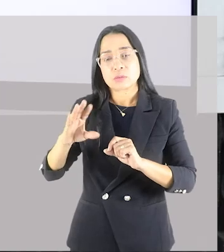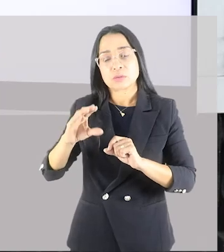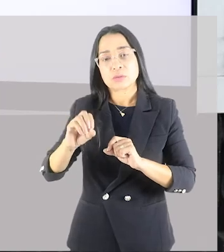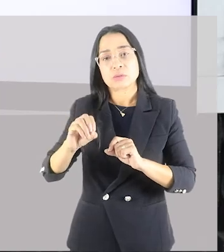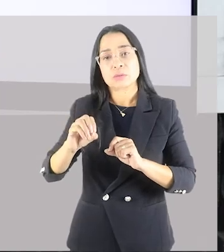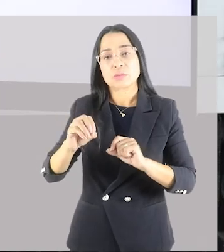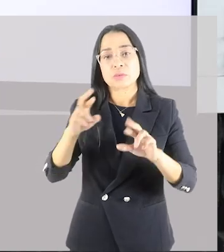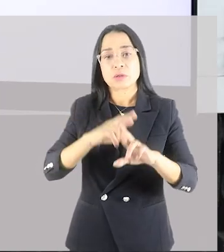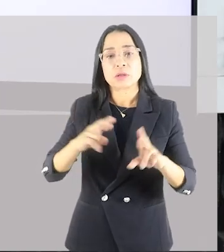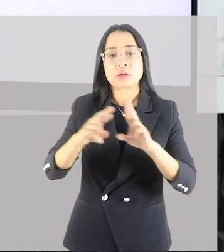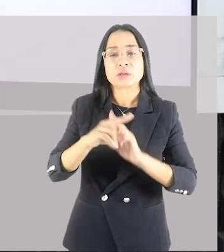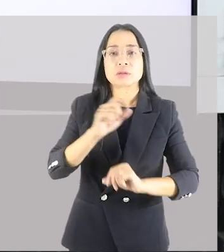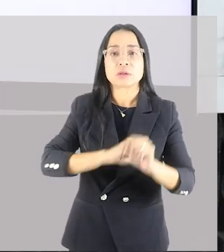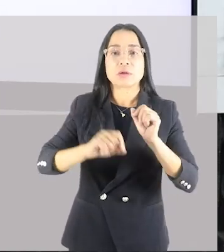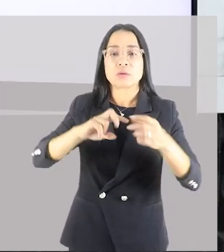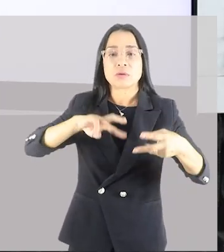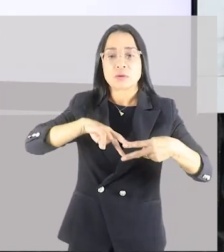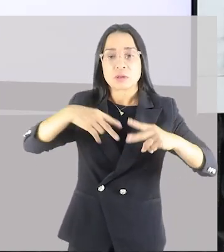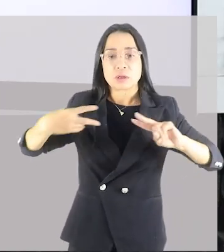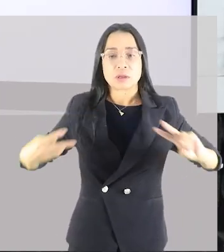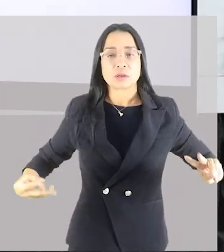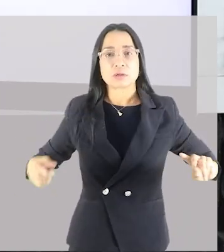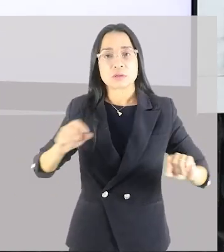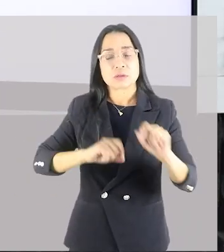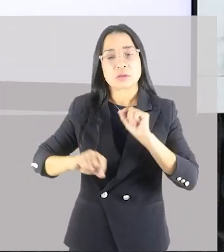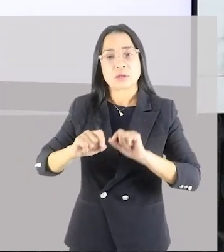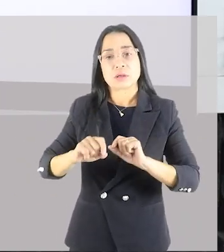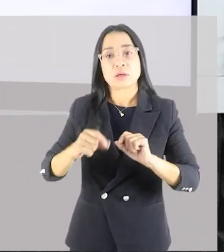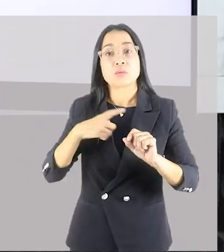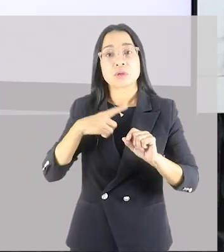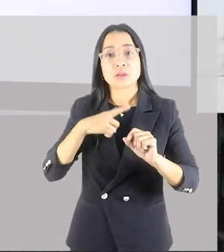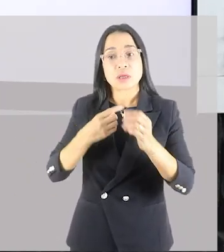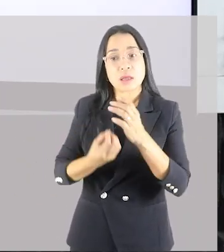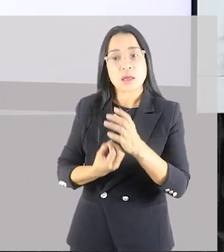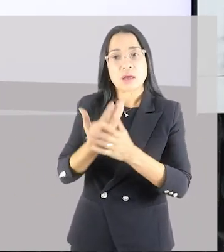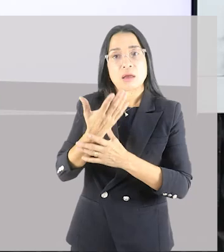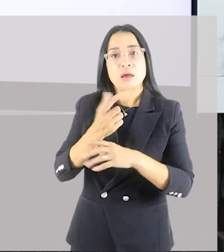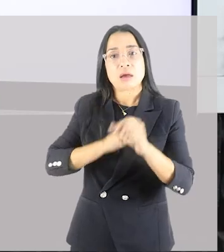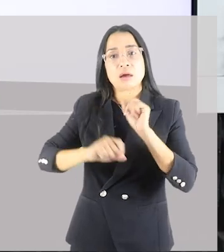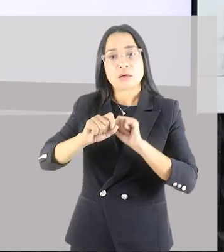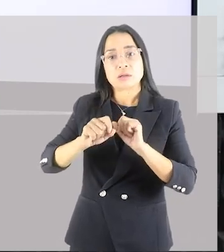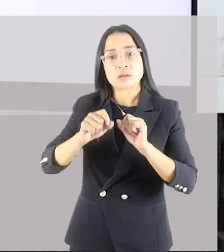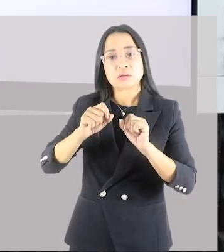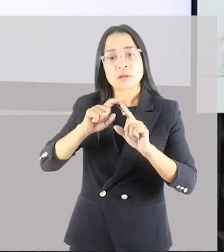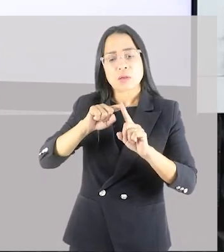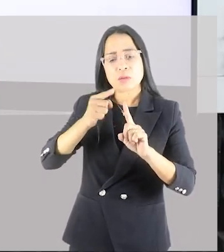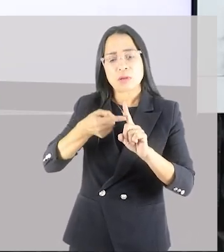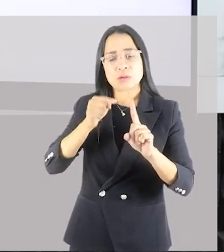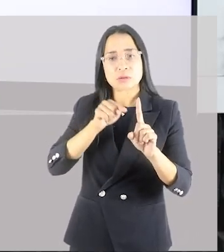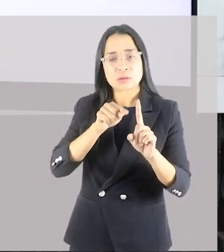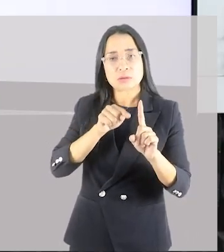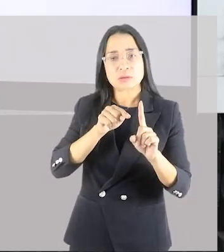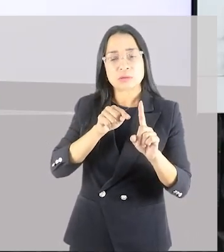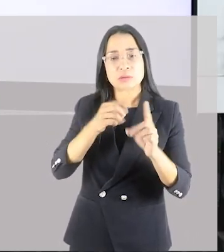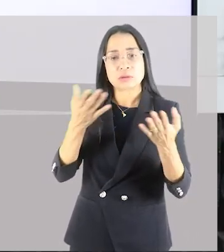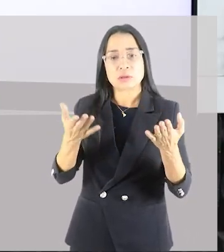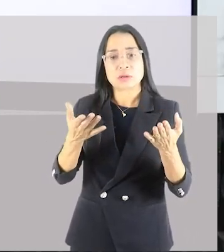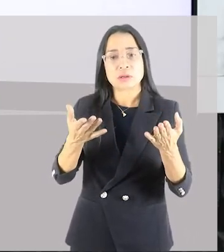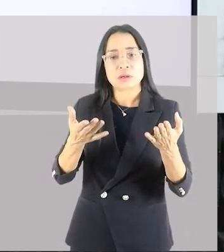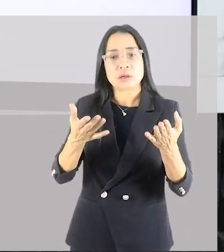predisposição genética que já vem de nascença com você. O fenótipo pode ser